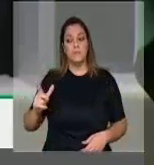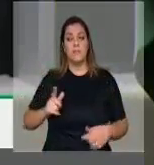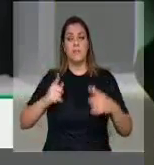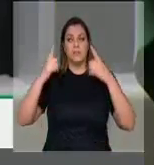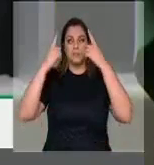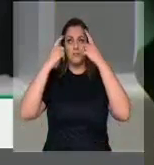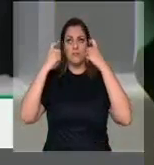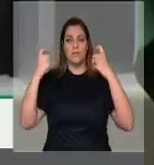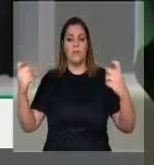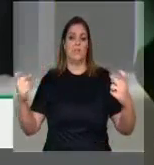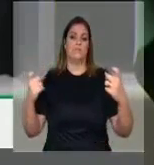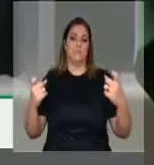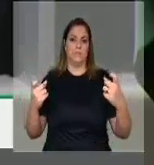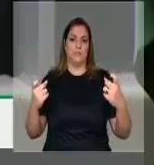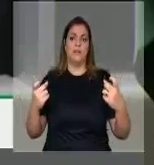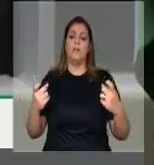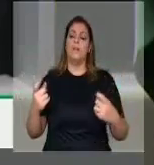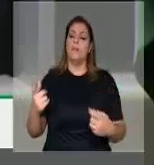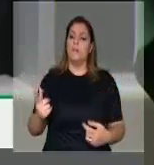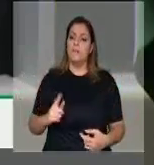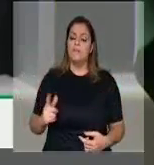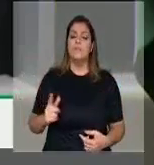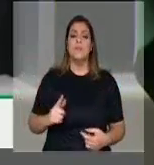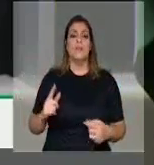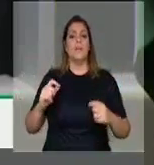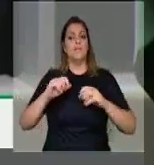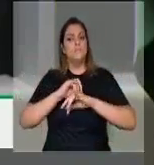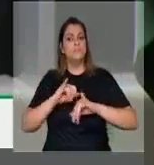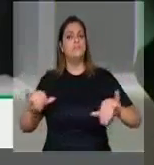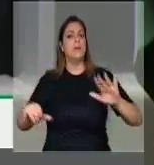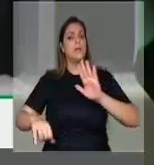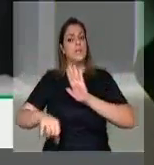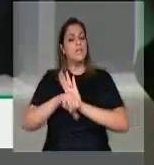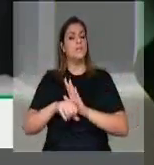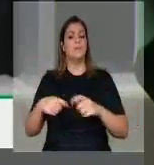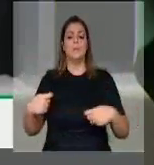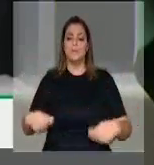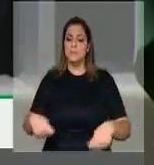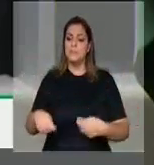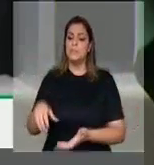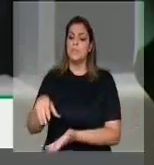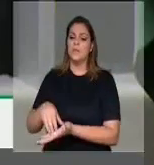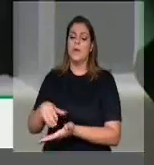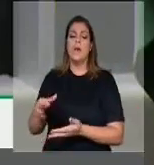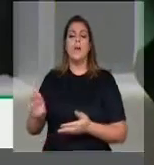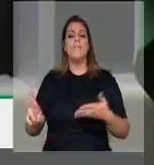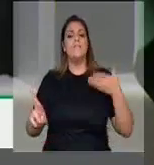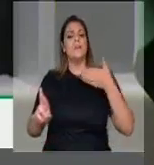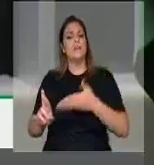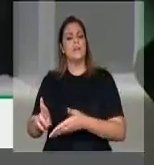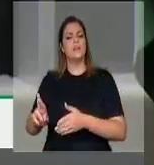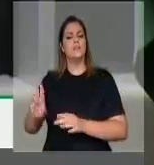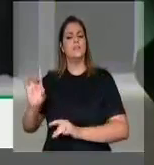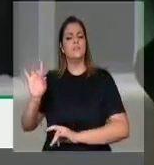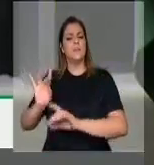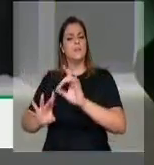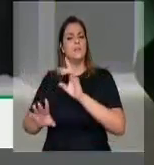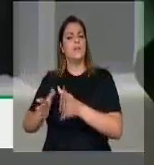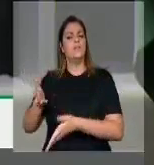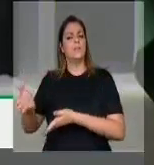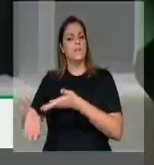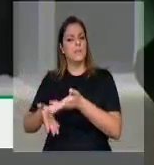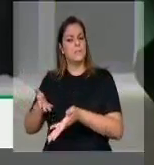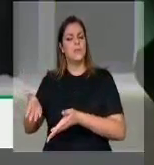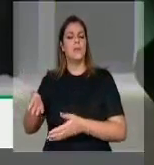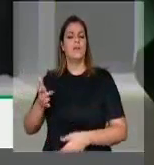como crime, ampliar e fazer funcionar os serviços como centros de referência, serviços especializados no sistema